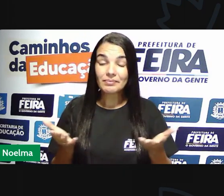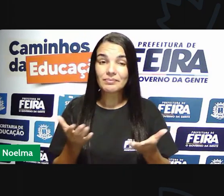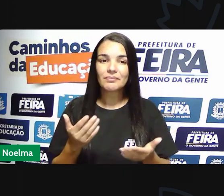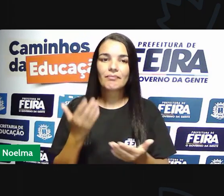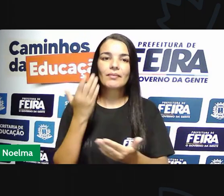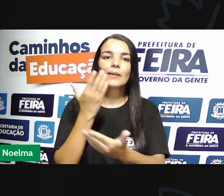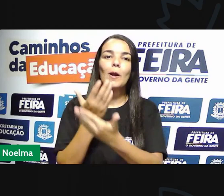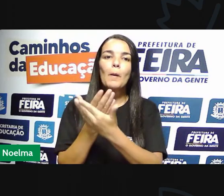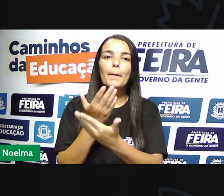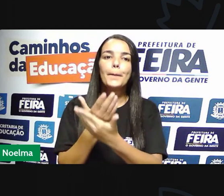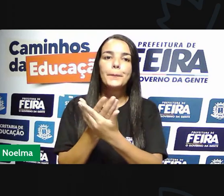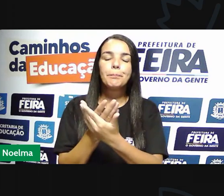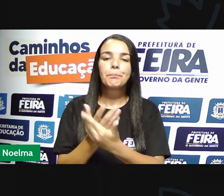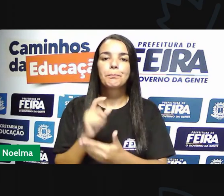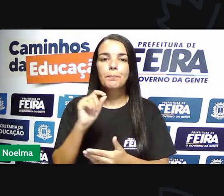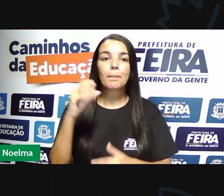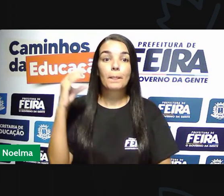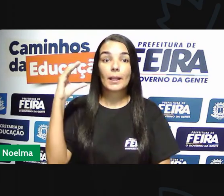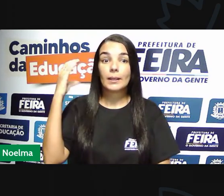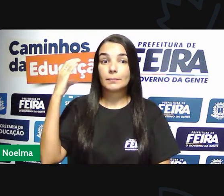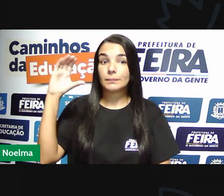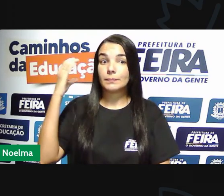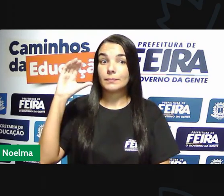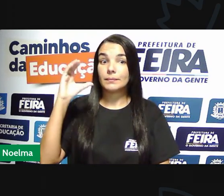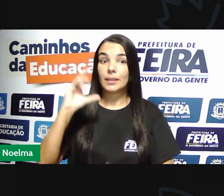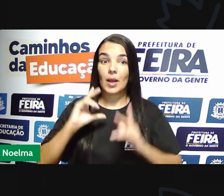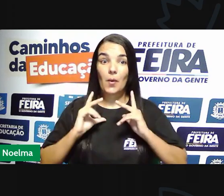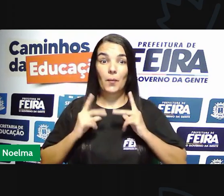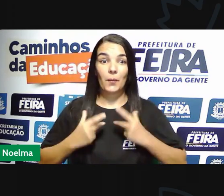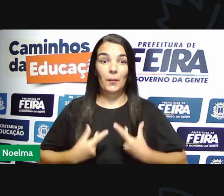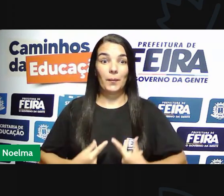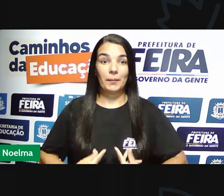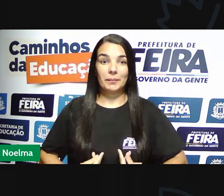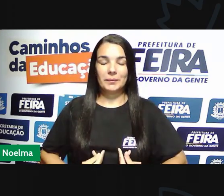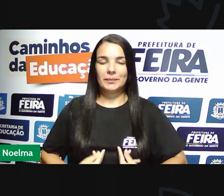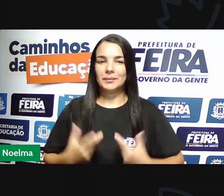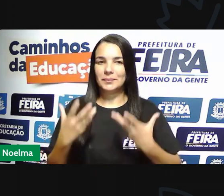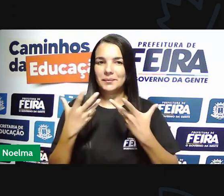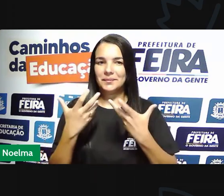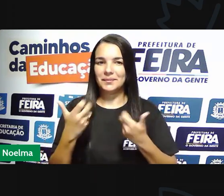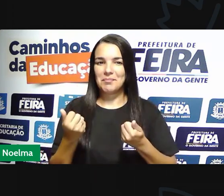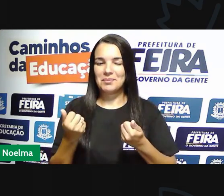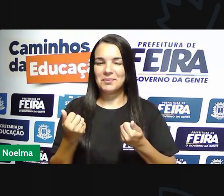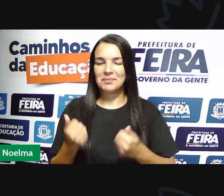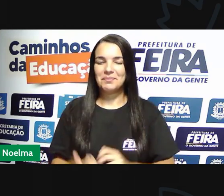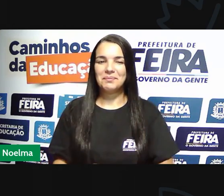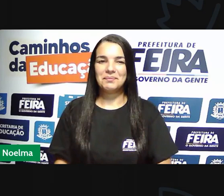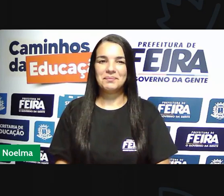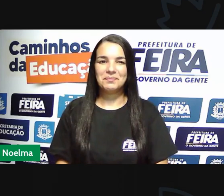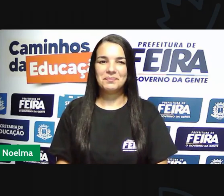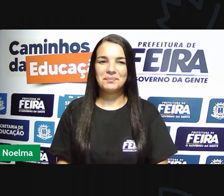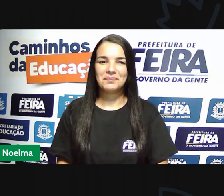uma aula agora de ciências humanas. Vamos à aula? Olá!